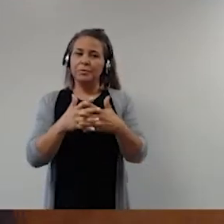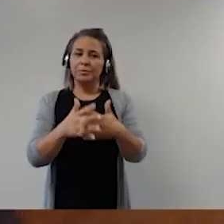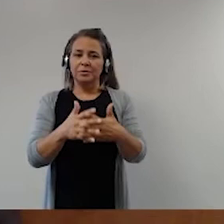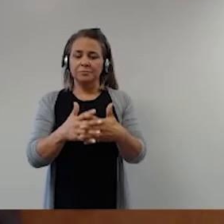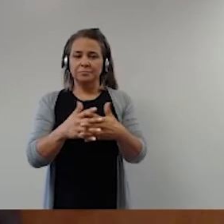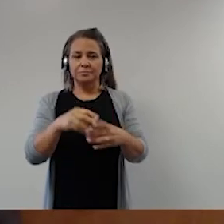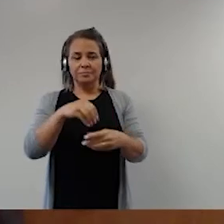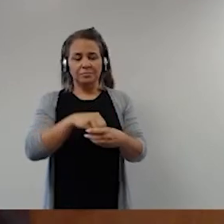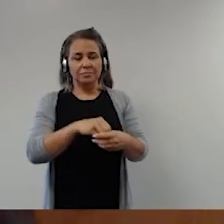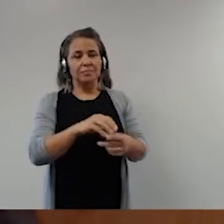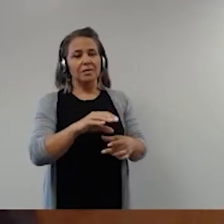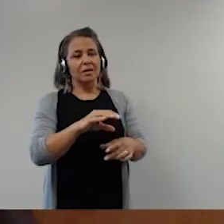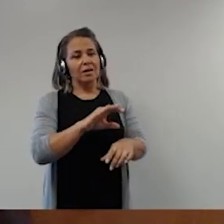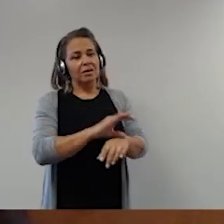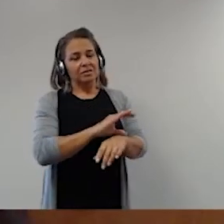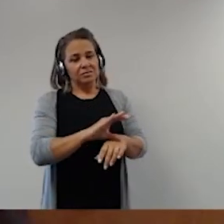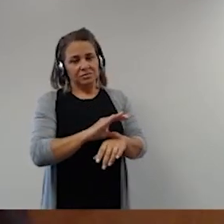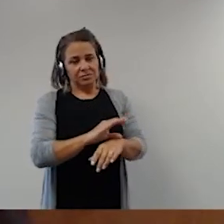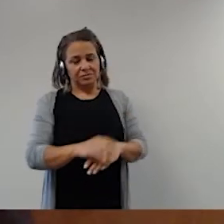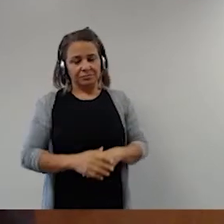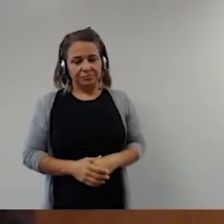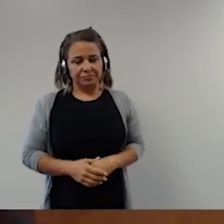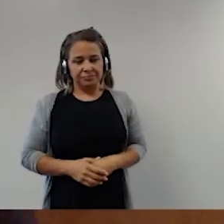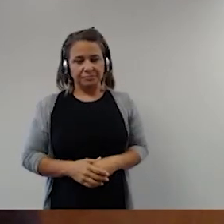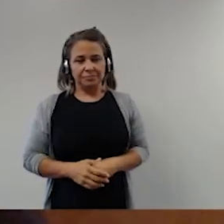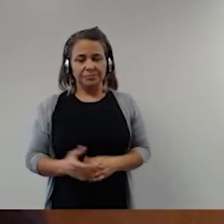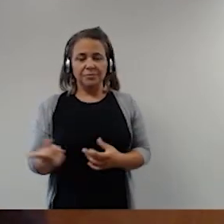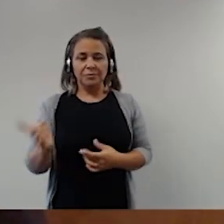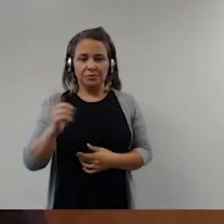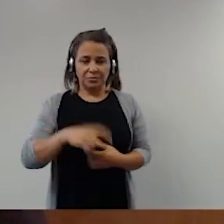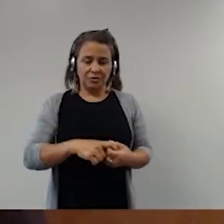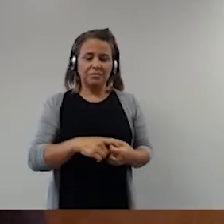institucional. Muito obrigado, Liliane, e lhe devolvo a palavra.